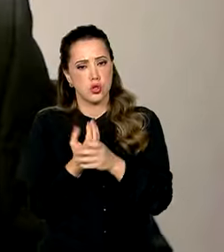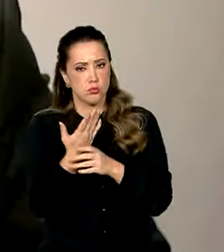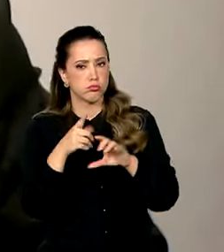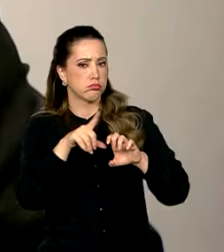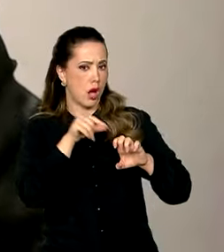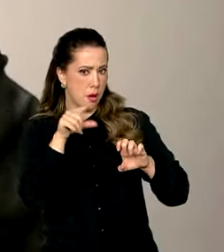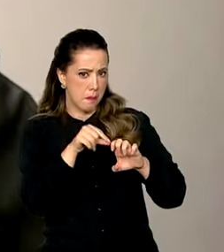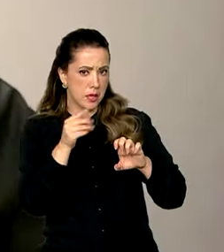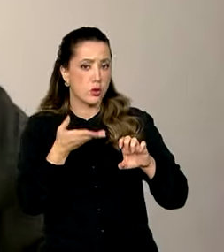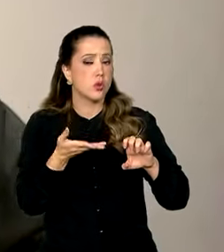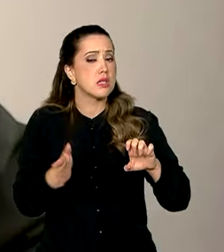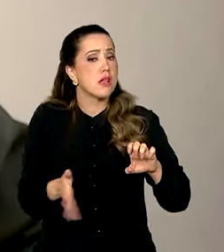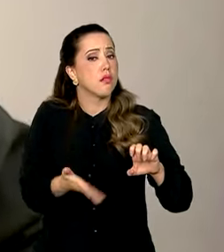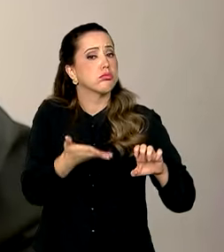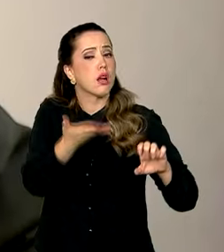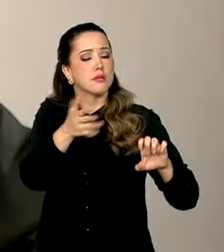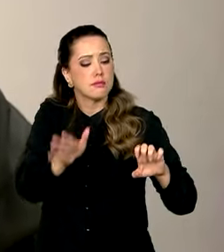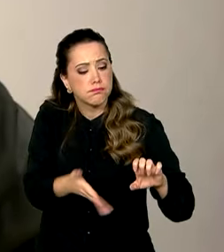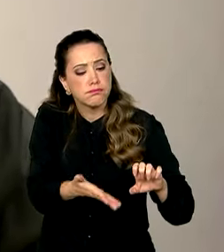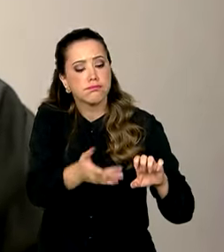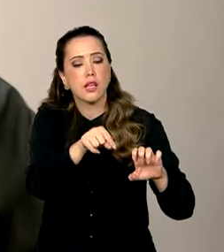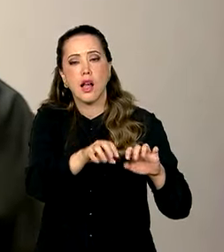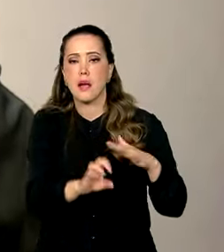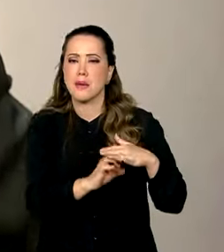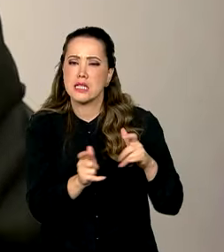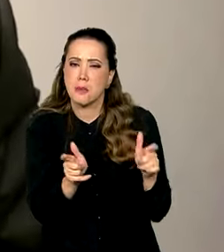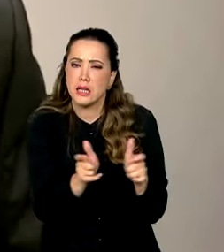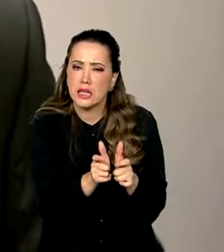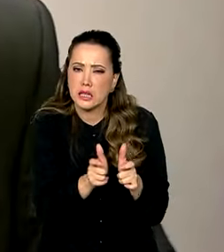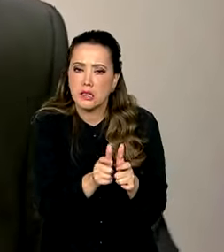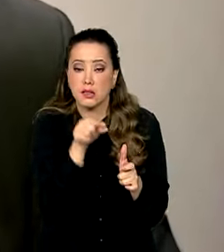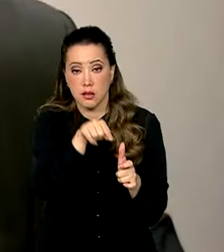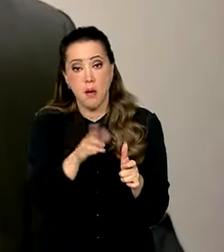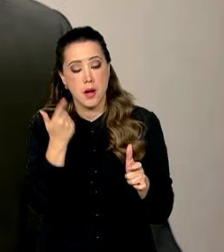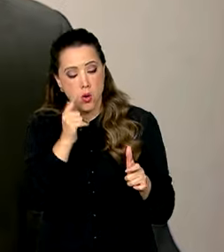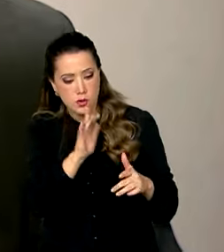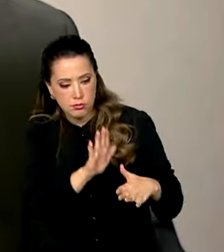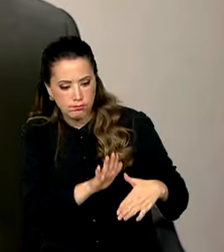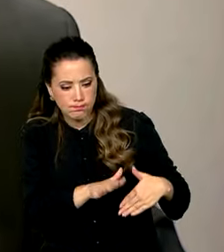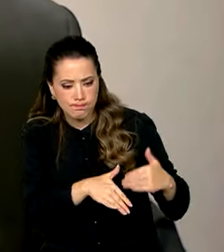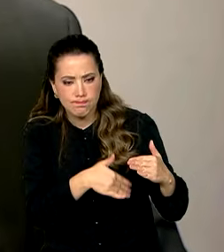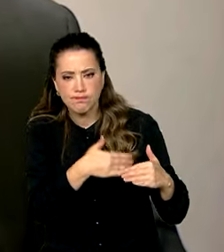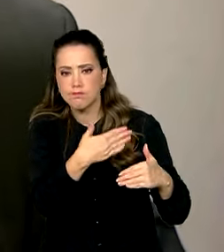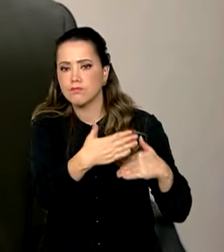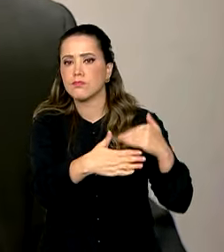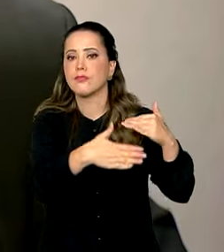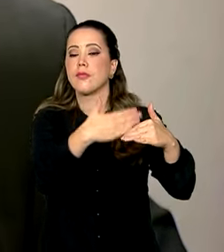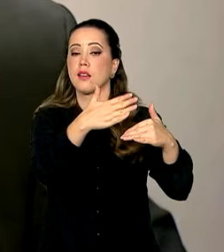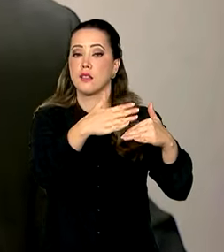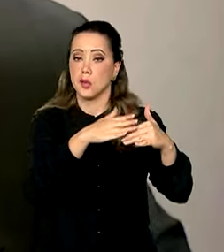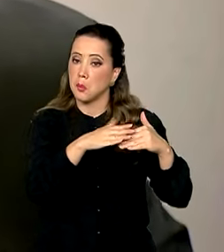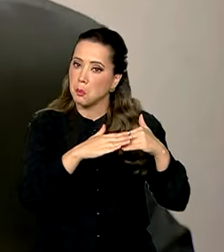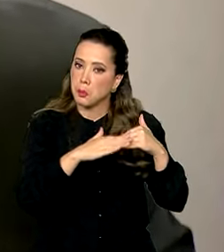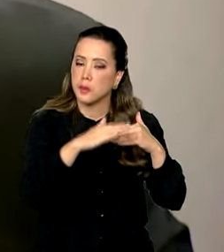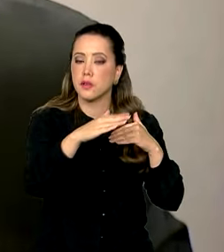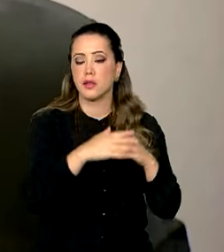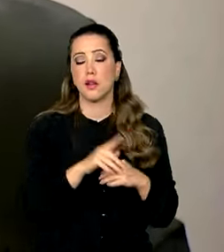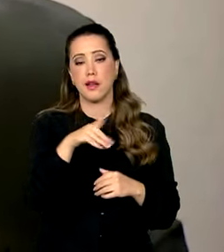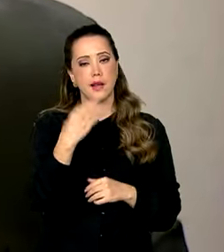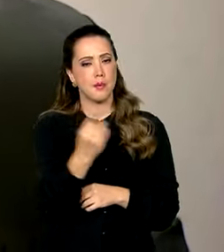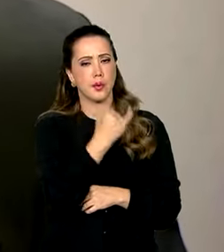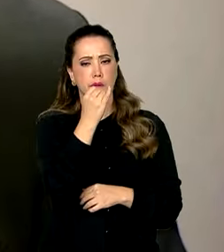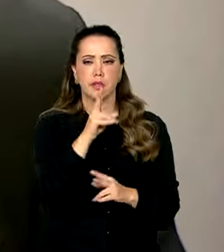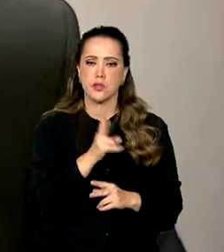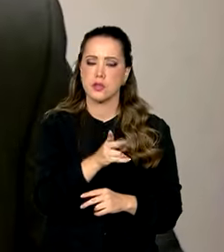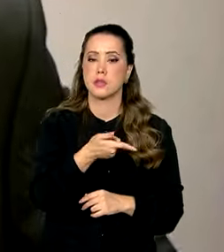você apoiar o pequeno para que ele possa sobreviver e crescer, ela é relevante e